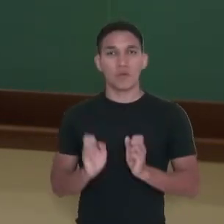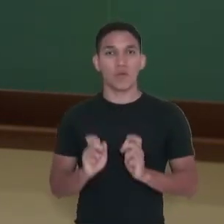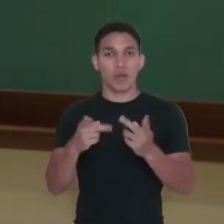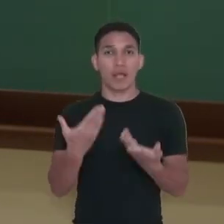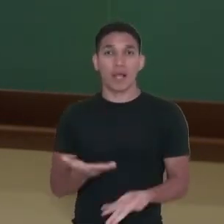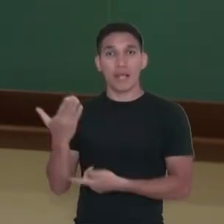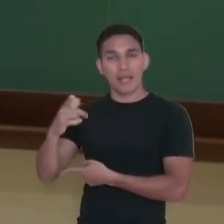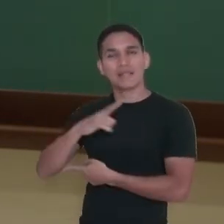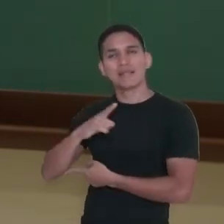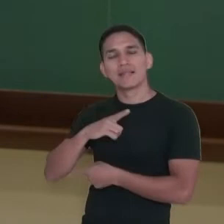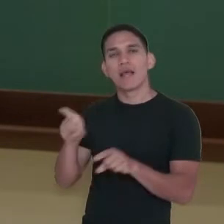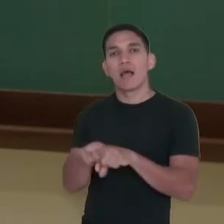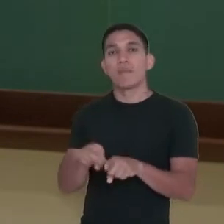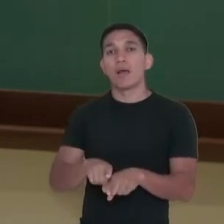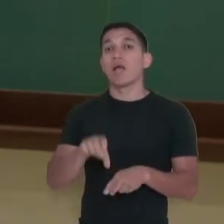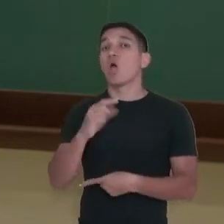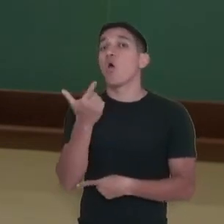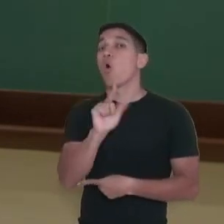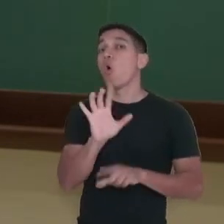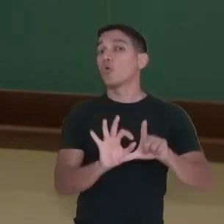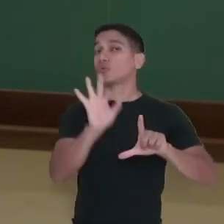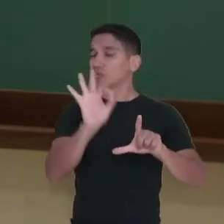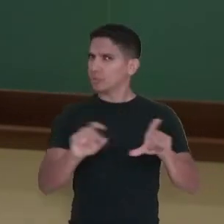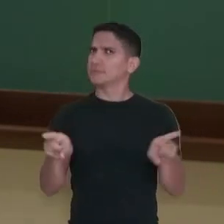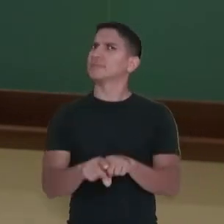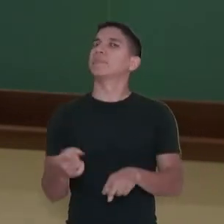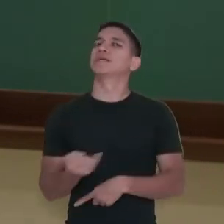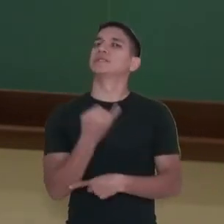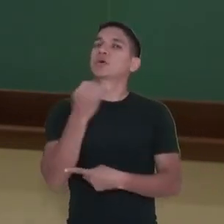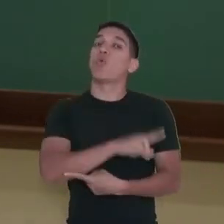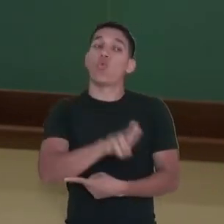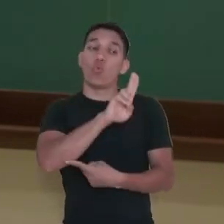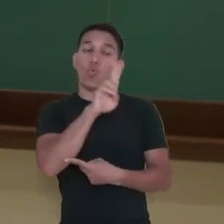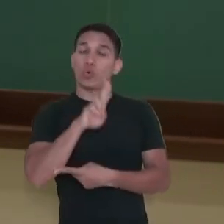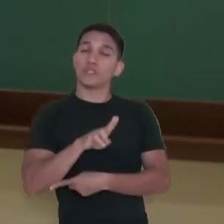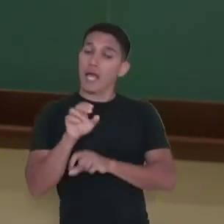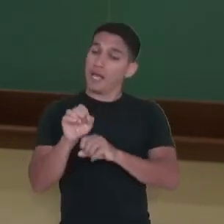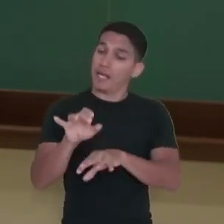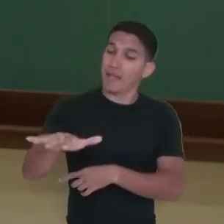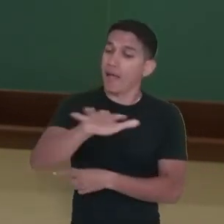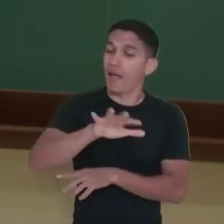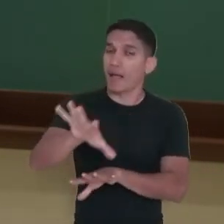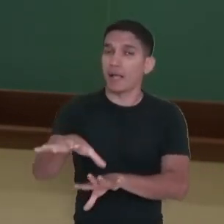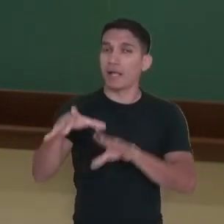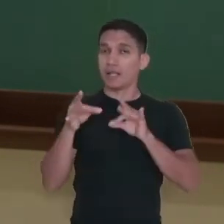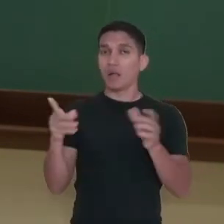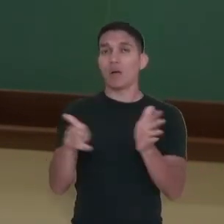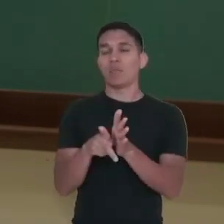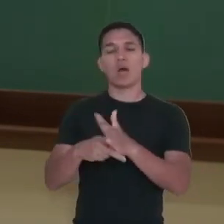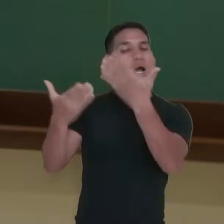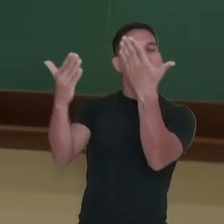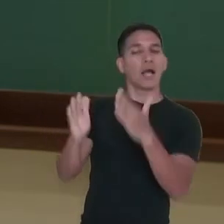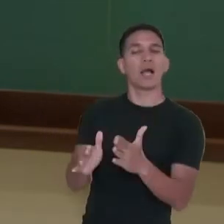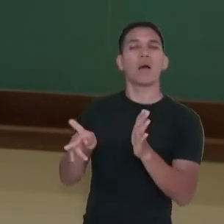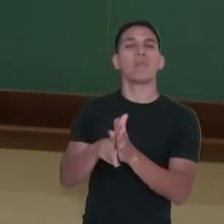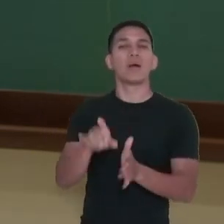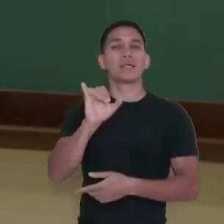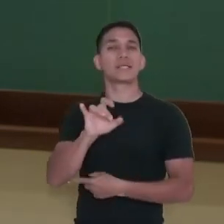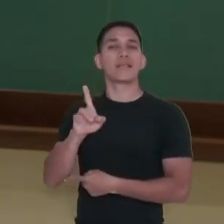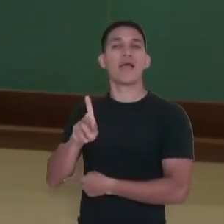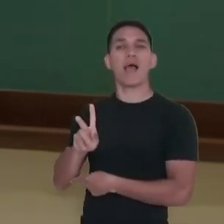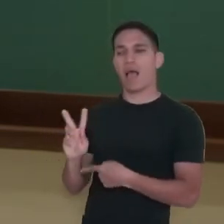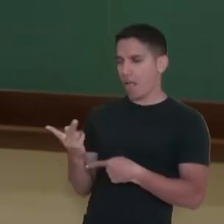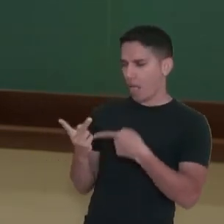um outro índice importantíssimo, que inclusive usa a educação como uma das partes da sua análise, que é o IDH,